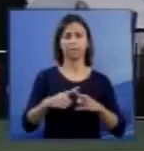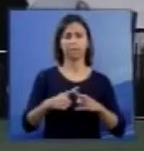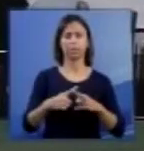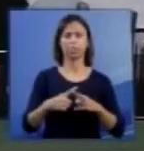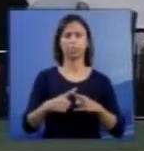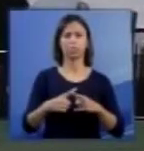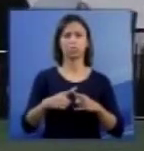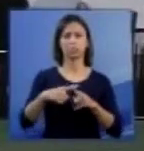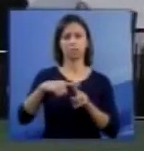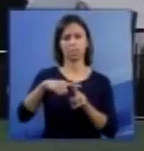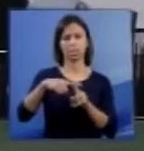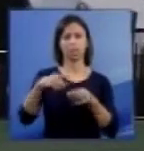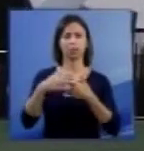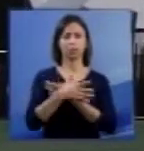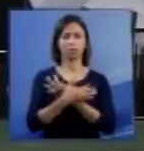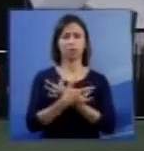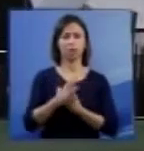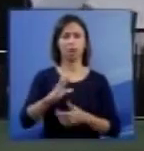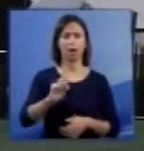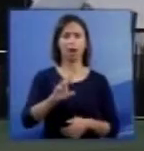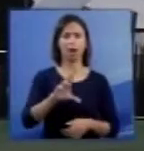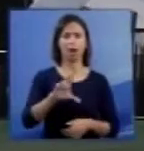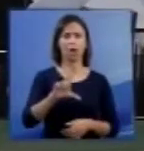doutor Carlos Macedo de Oliveira.